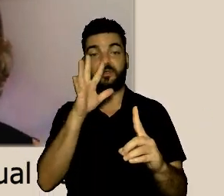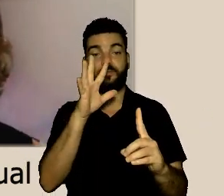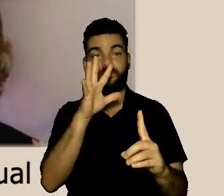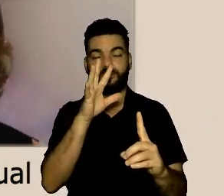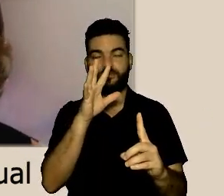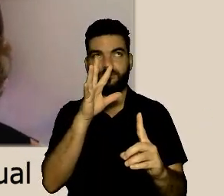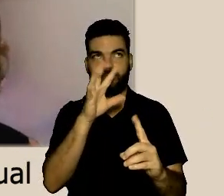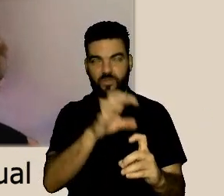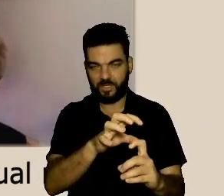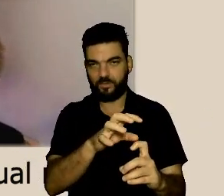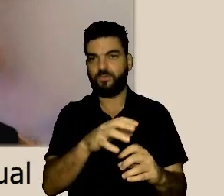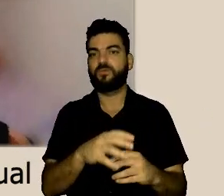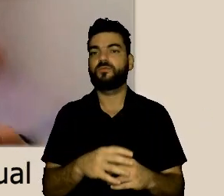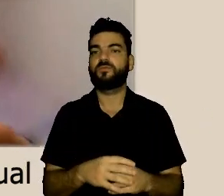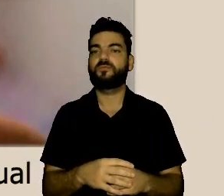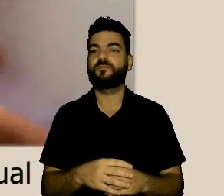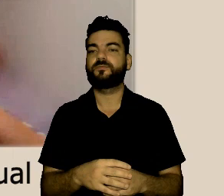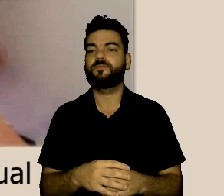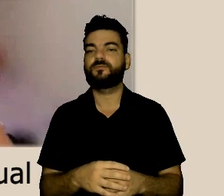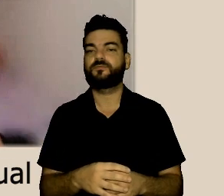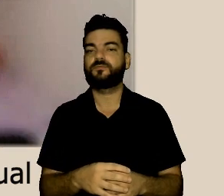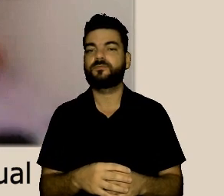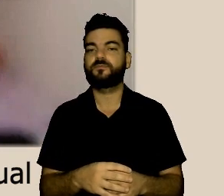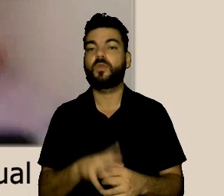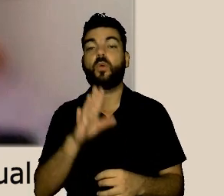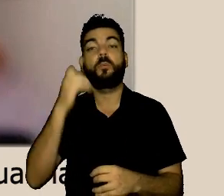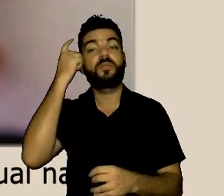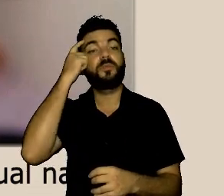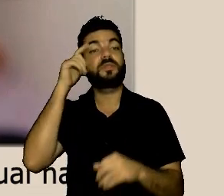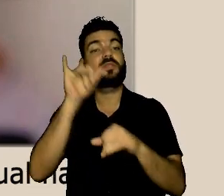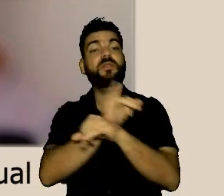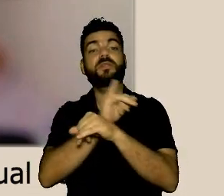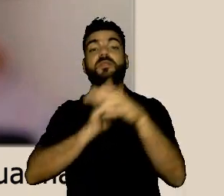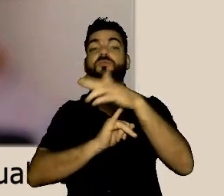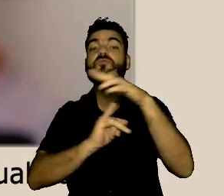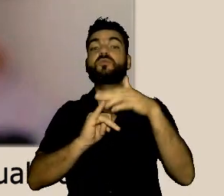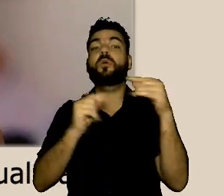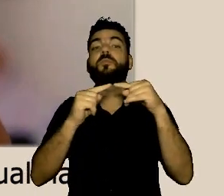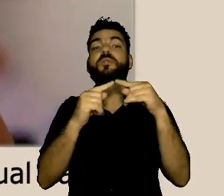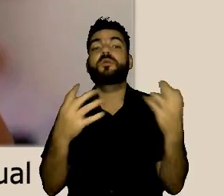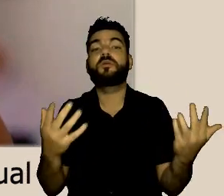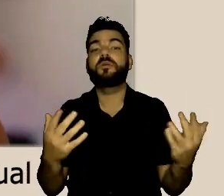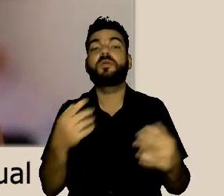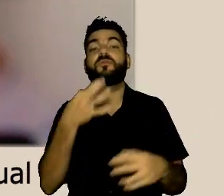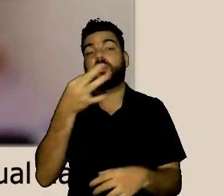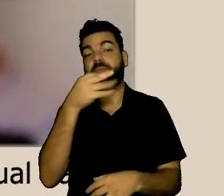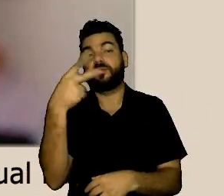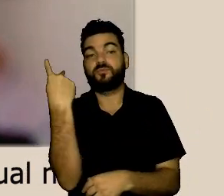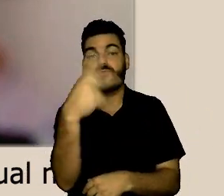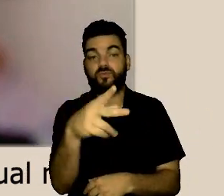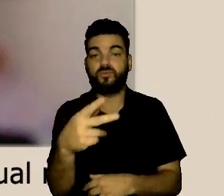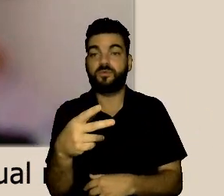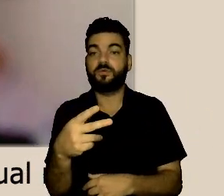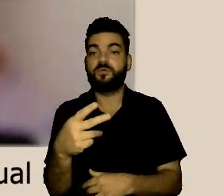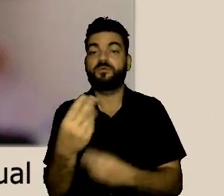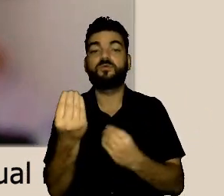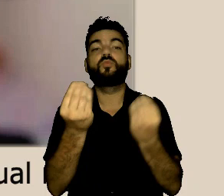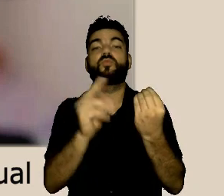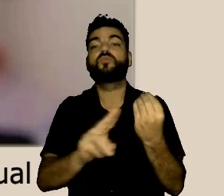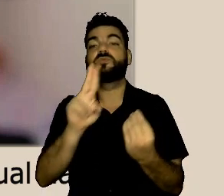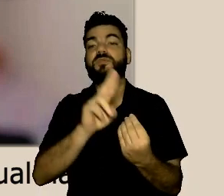comentasse por que não utiliza a mediação nos casos de assédio moral qual o pensamento